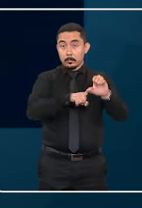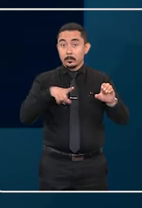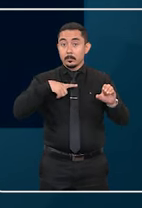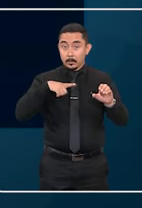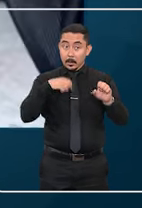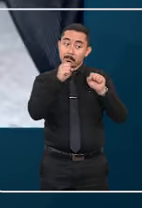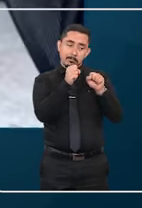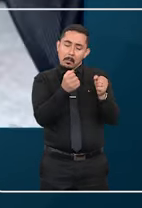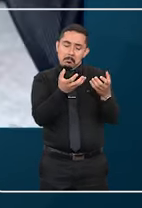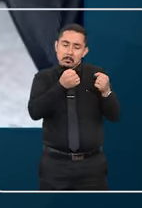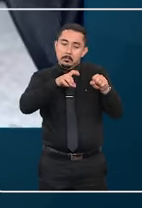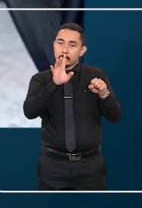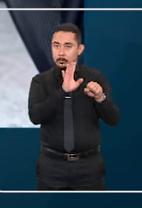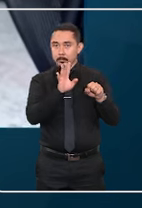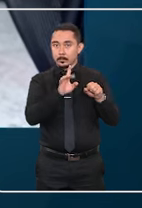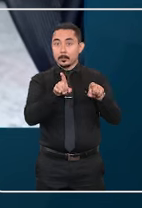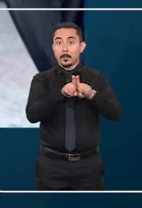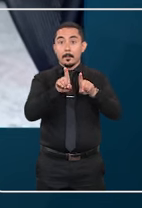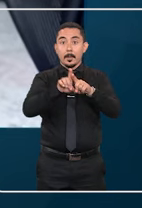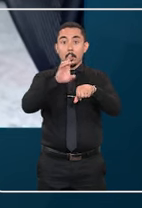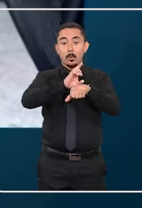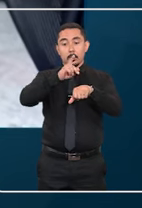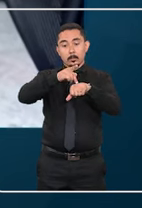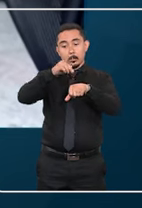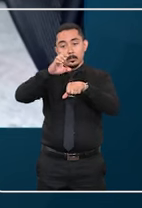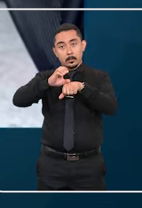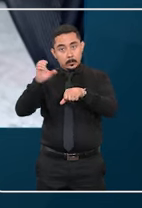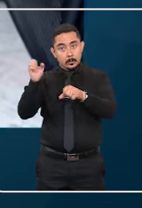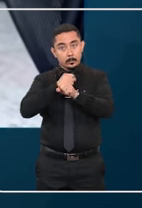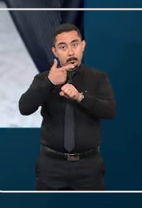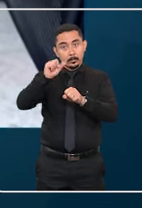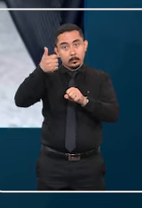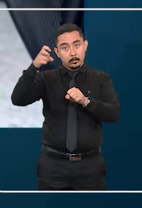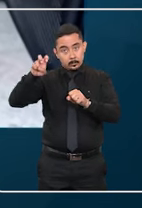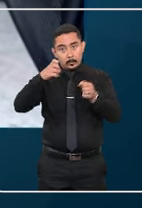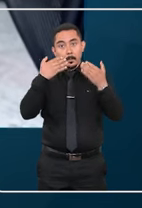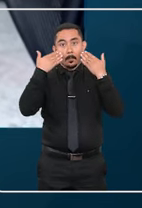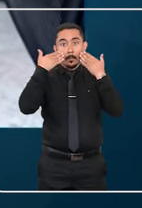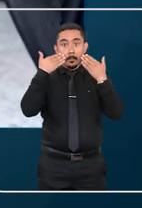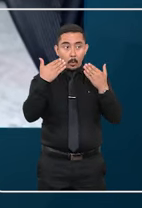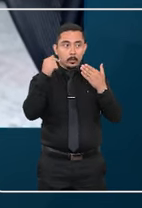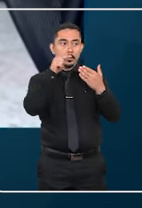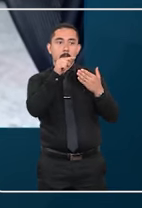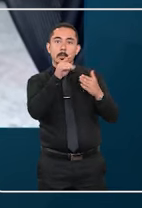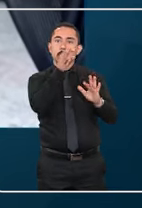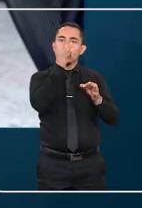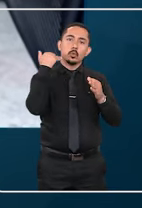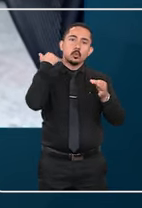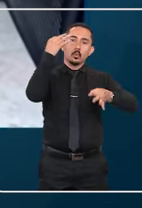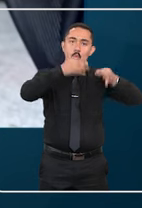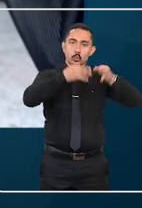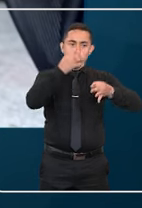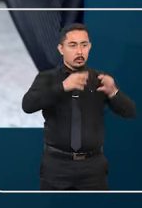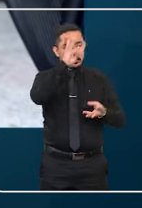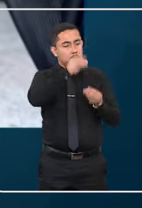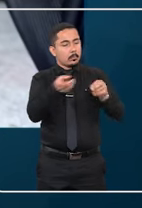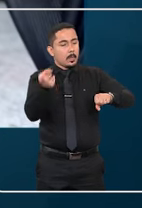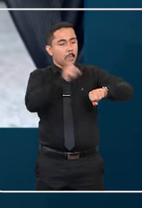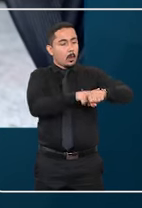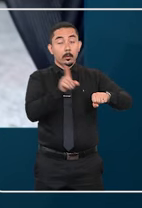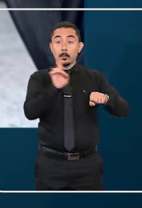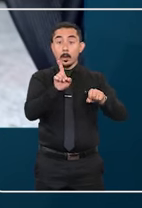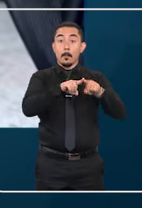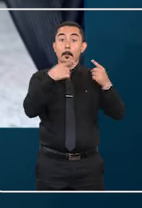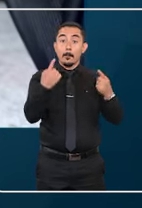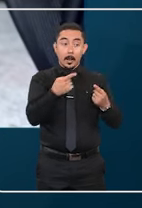renunciado e esclareceu que o Código de 2015 não permite que o juiz reconheça a empenhorabilidade de ofício, mas sim